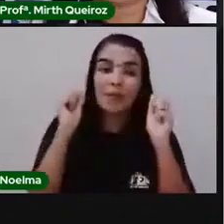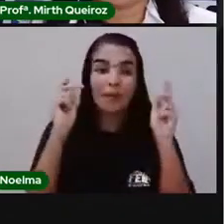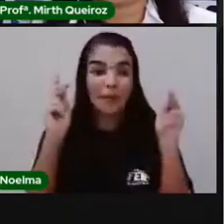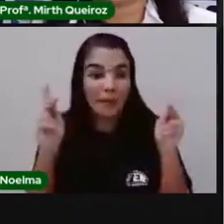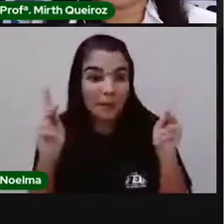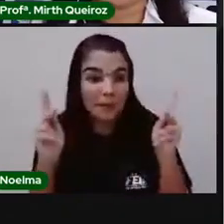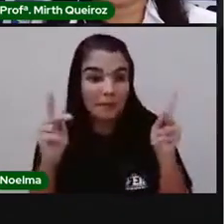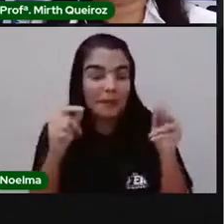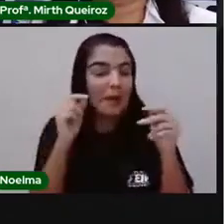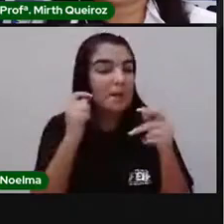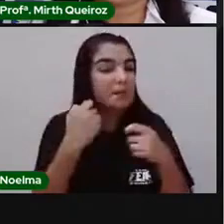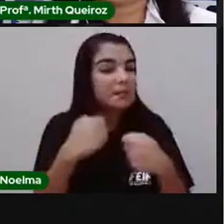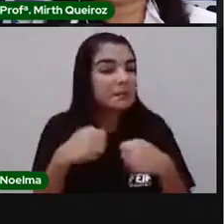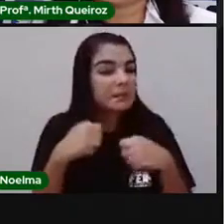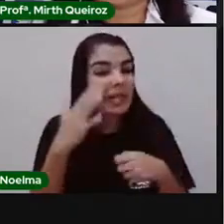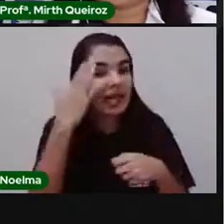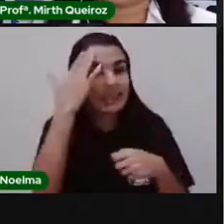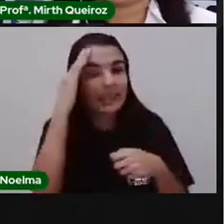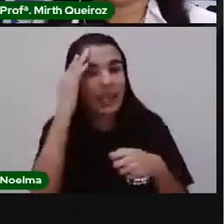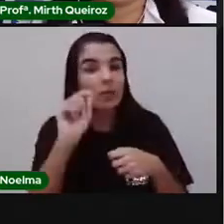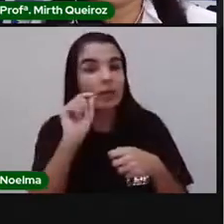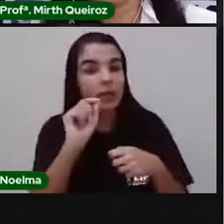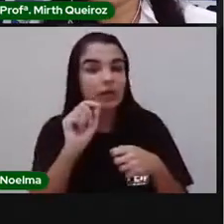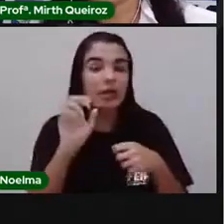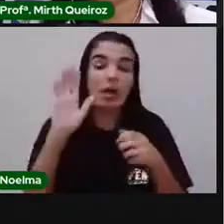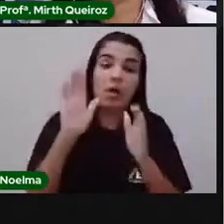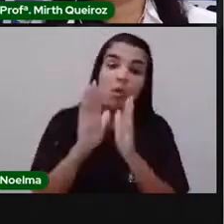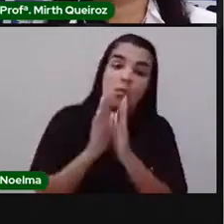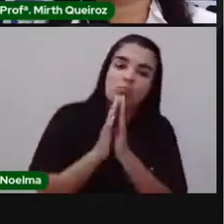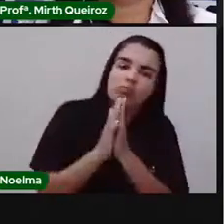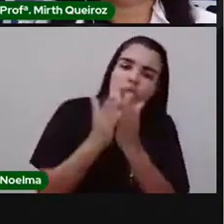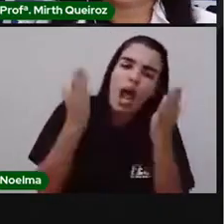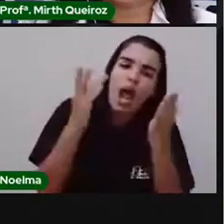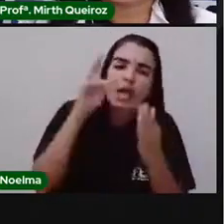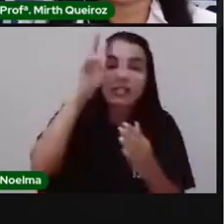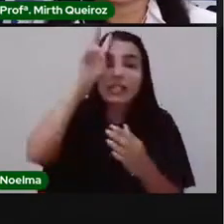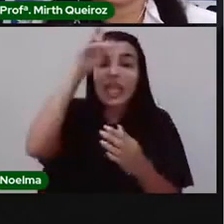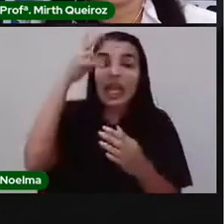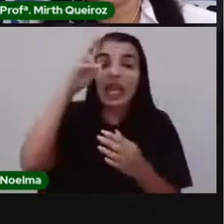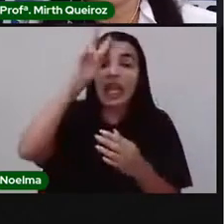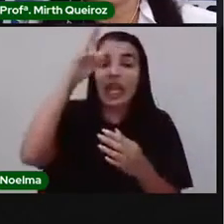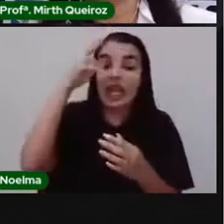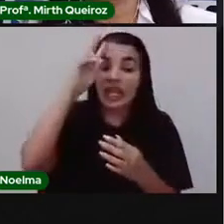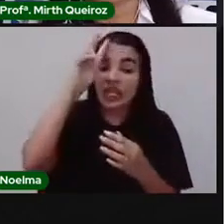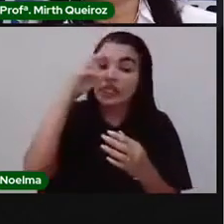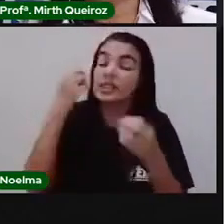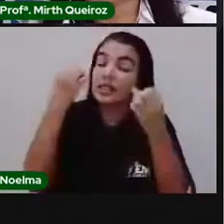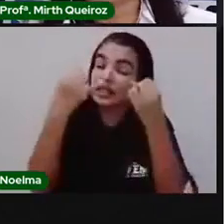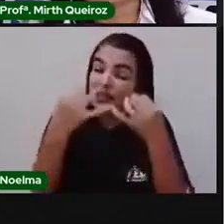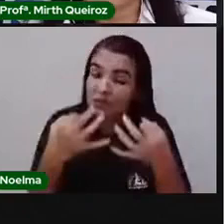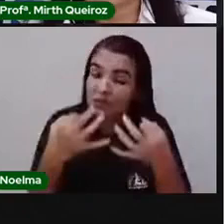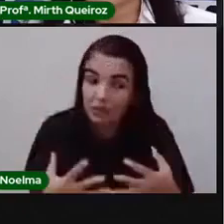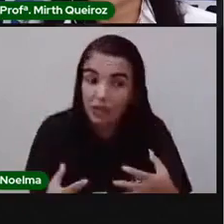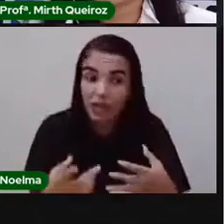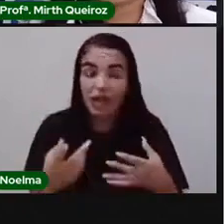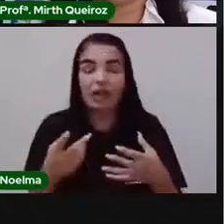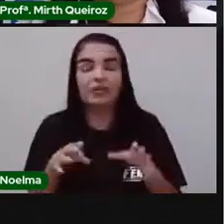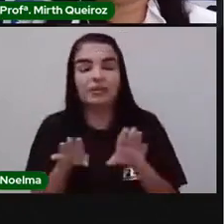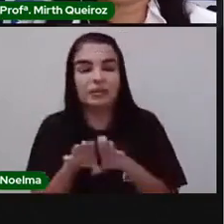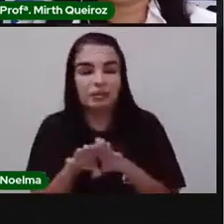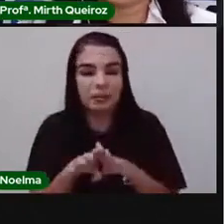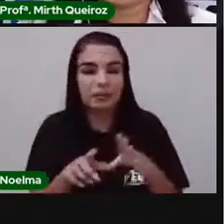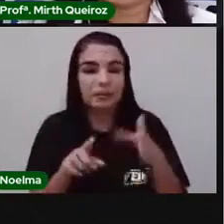contos, quando a gente vai recontar, no começo é o quê? Quando aconteceu, como aconteceu, e apresentar os personagens.